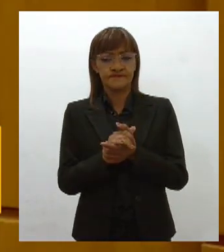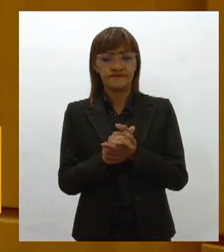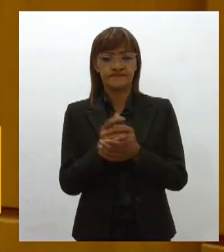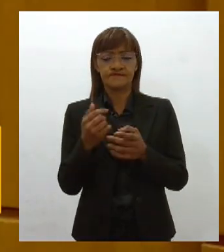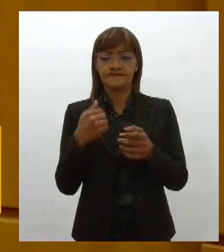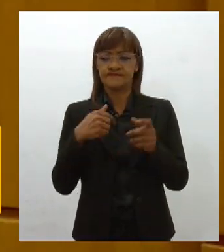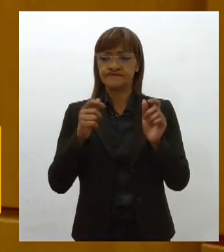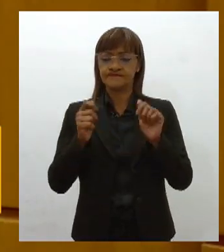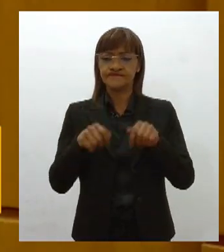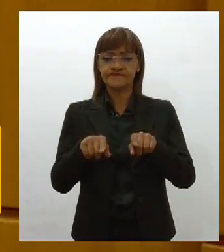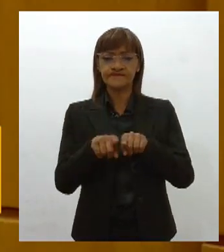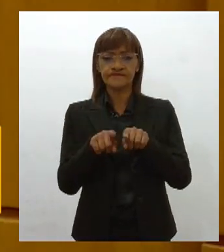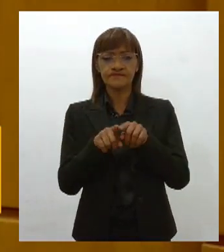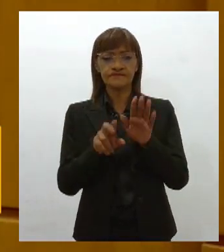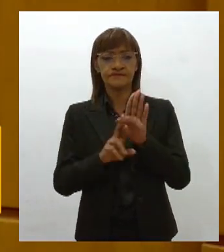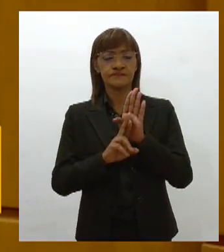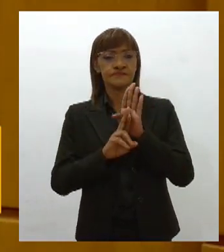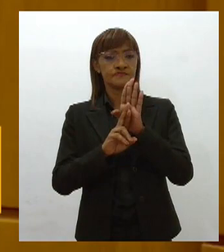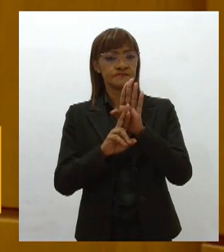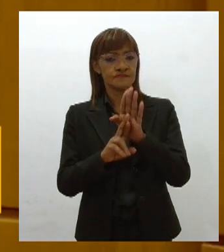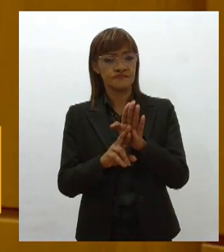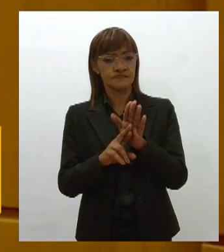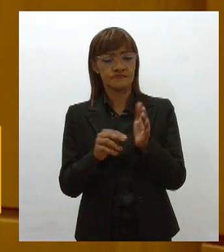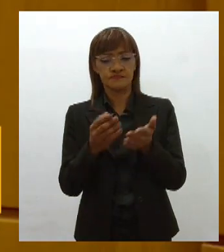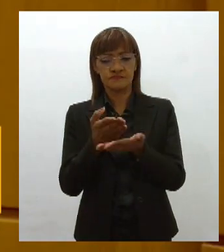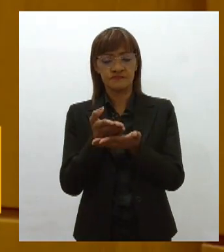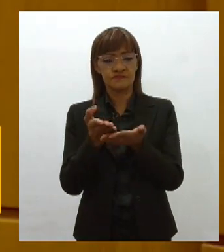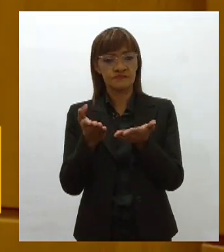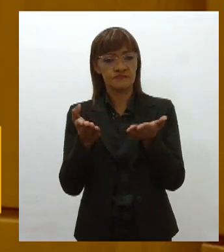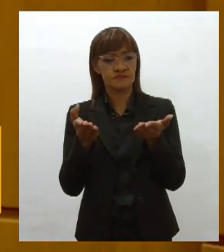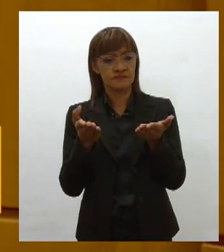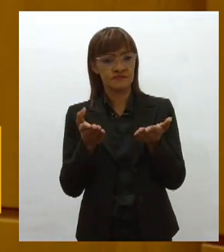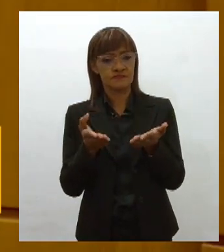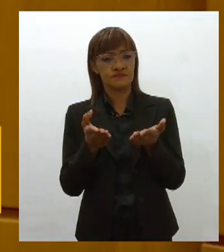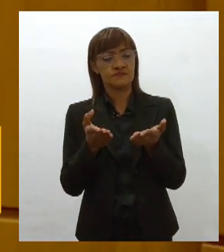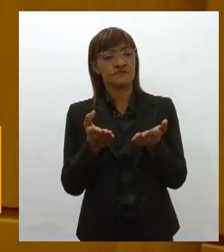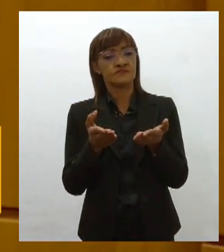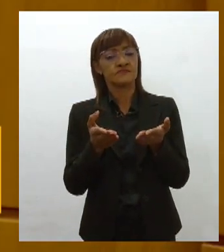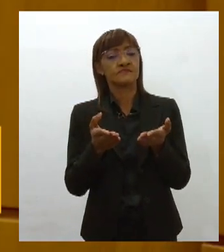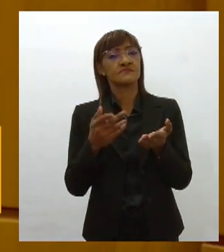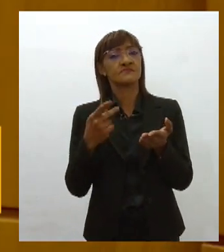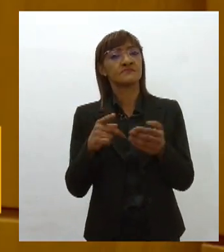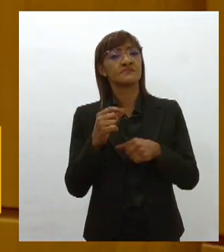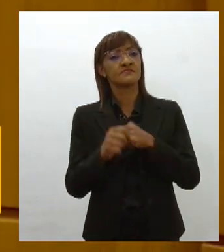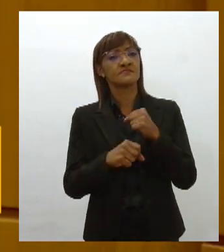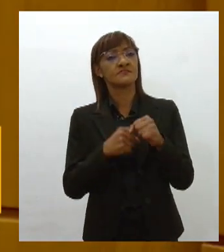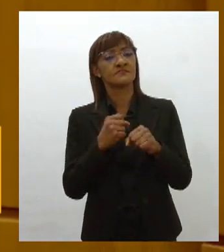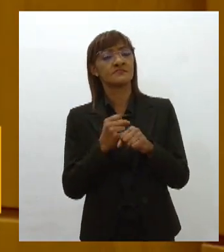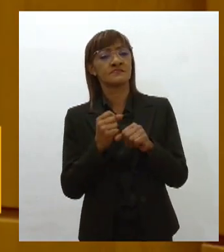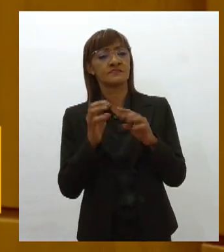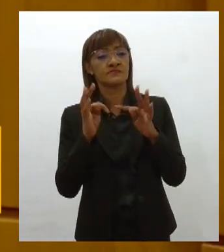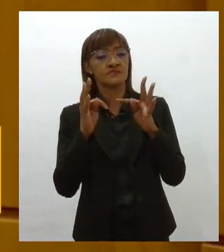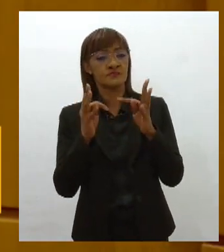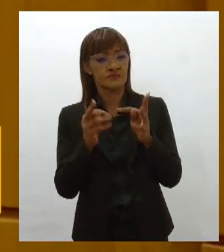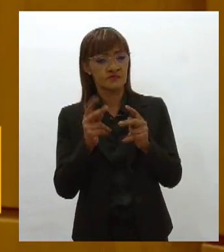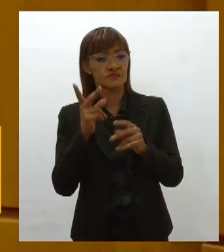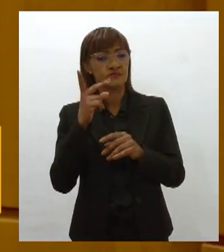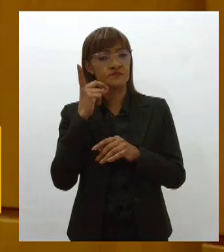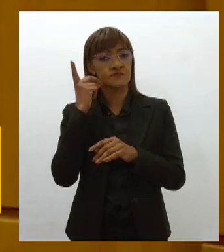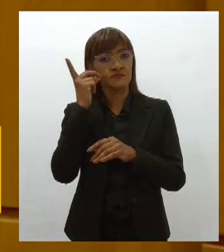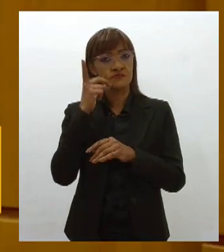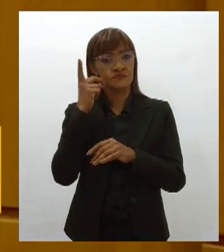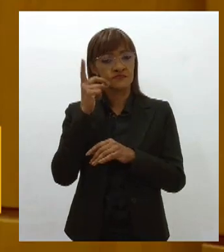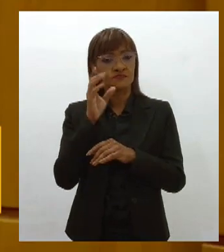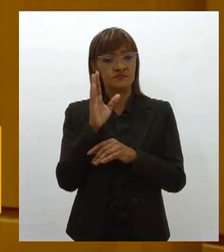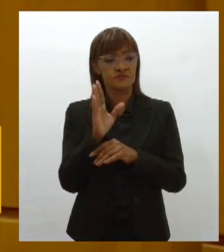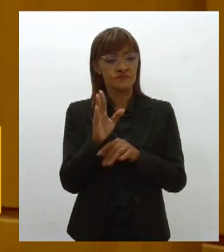também de vir aos demais esse ano, para que todos os deputados, não só alguns, como lá foram colocados, mas que